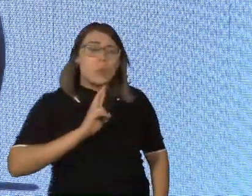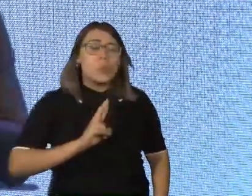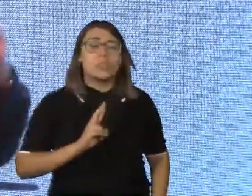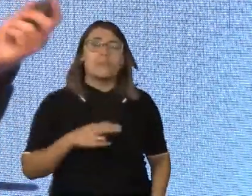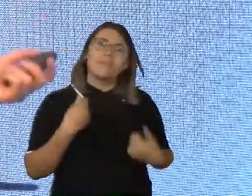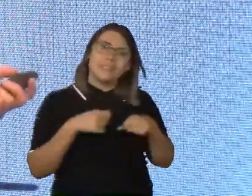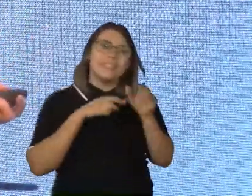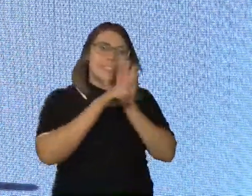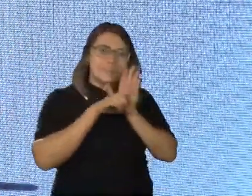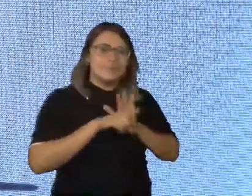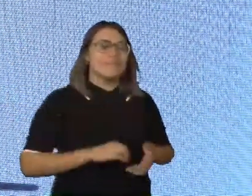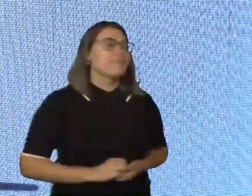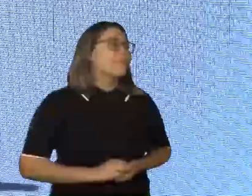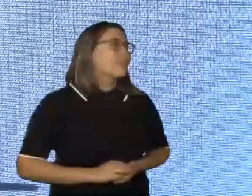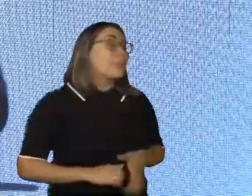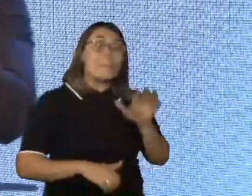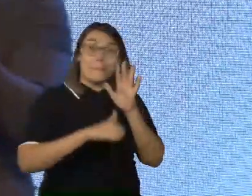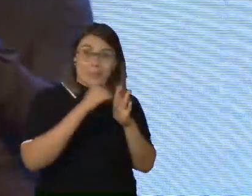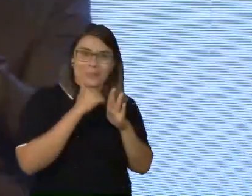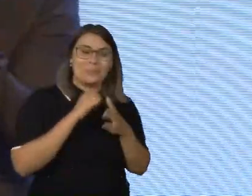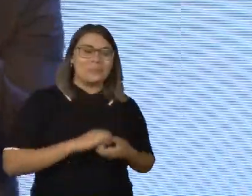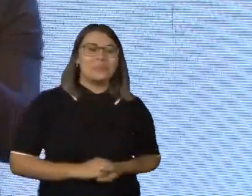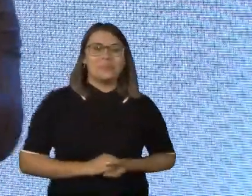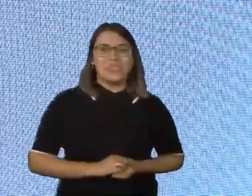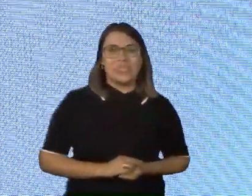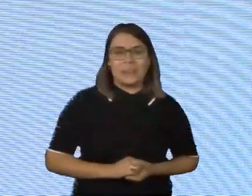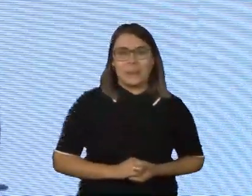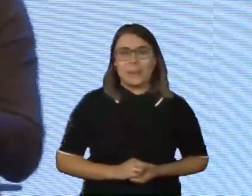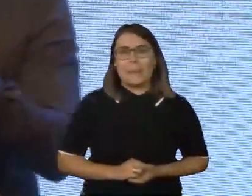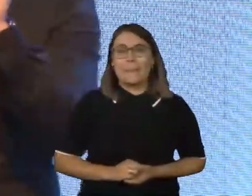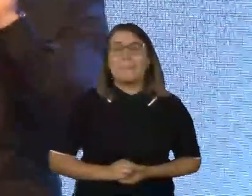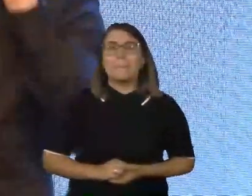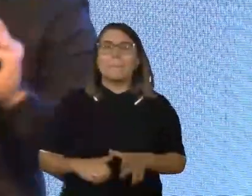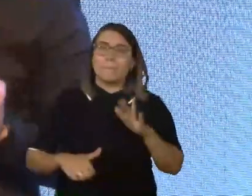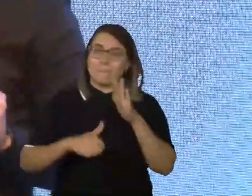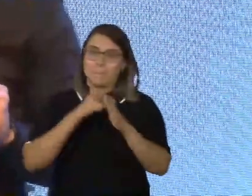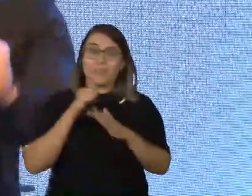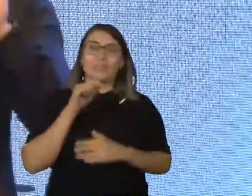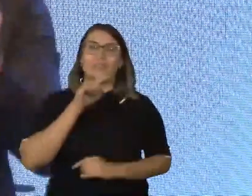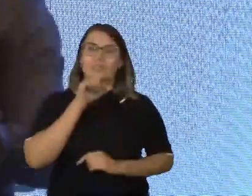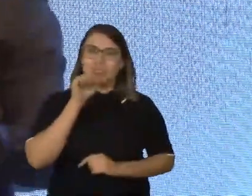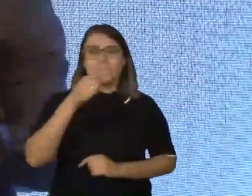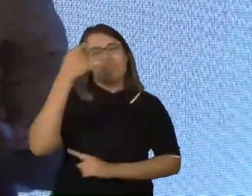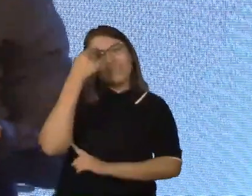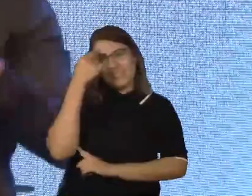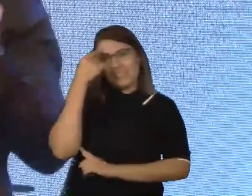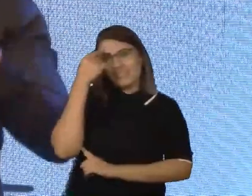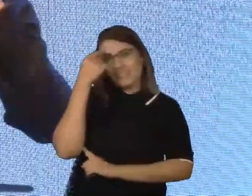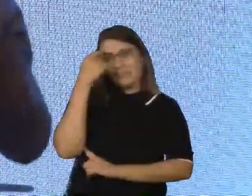você. Vamos lá, então? Primeiro, de você, de fazer essa identificação, eu quero que nesse momento você pense,